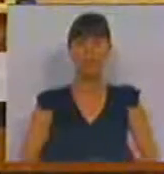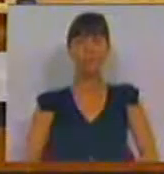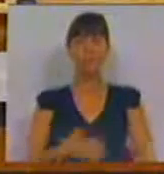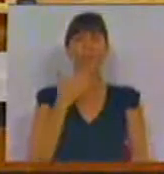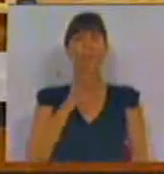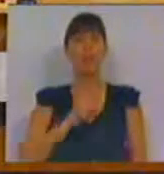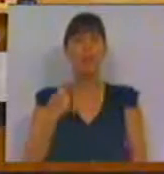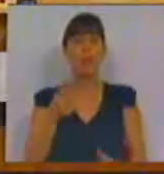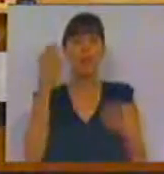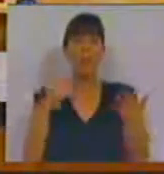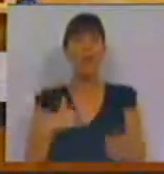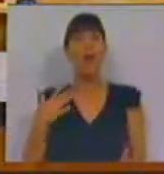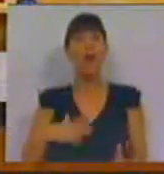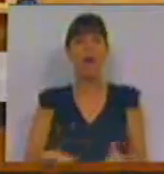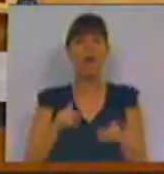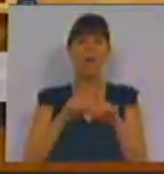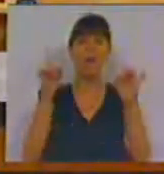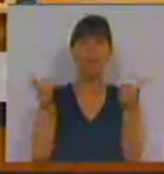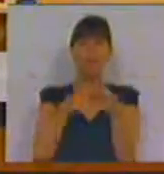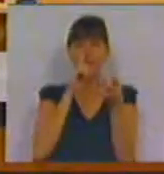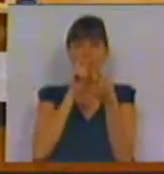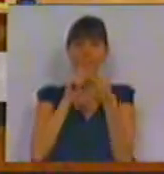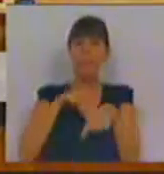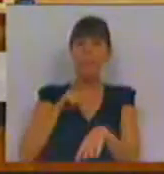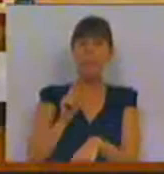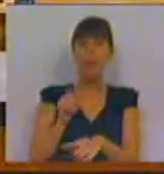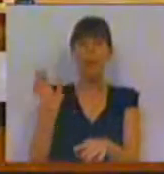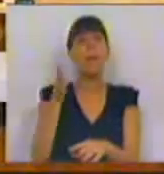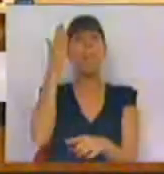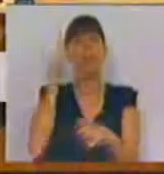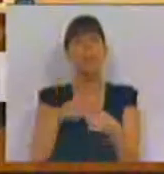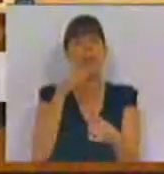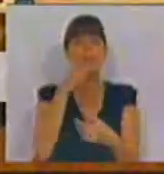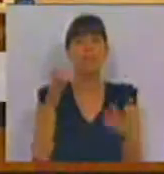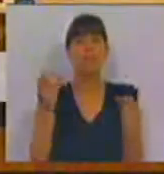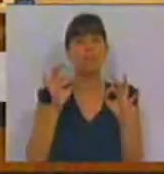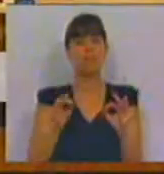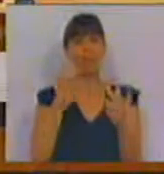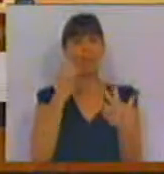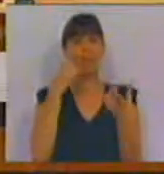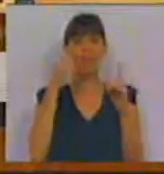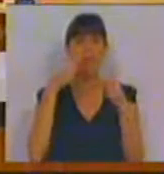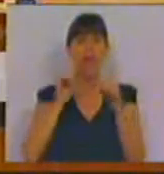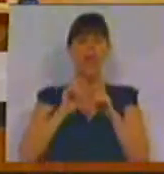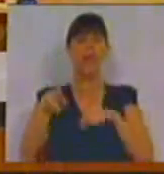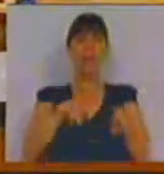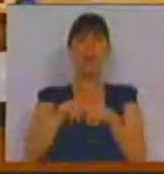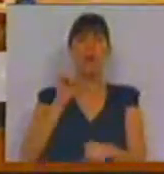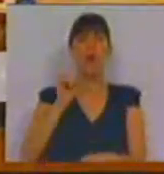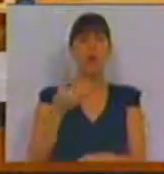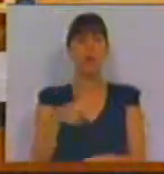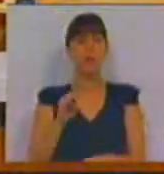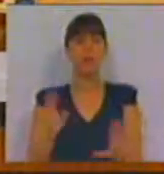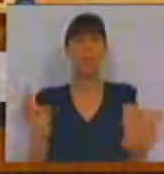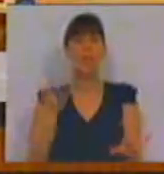Muito obrigado, Sr. Presidente. Eu queria, nestes breves minutos, em primeiro lugar, dizer que ficou aqui reafirmada a linha política do PS,